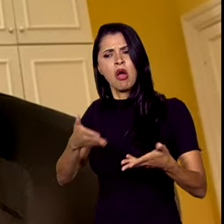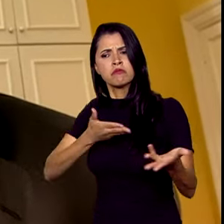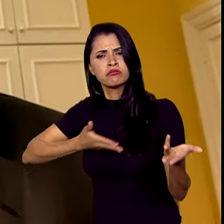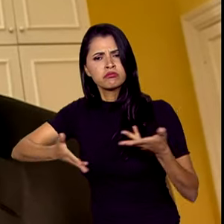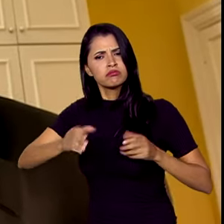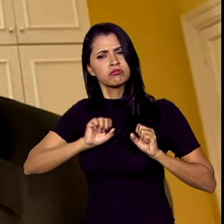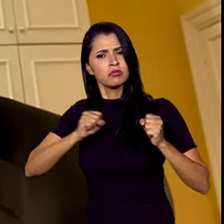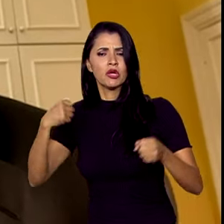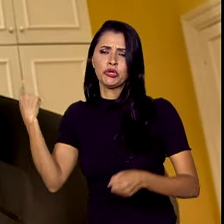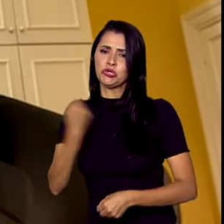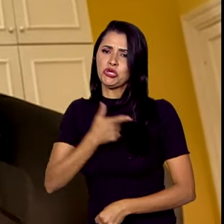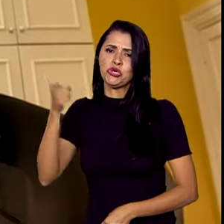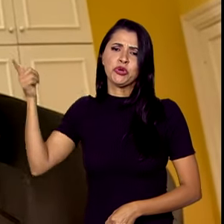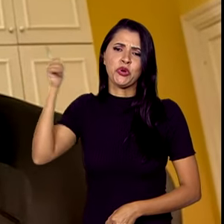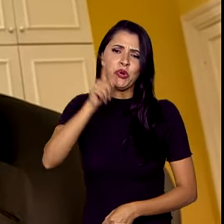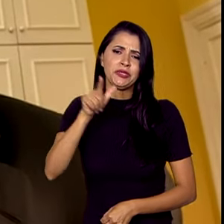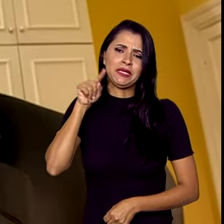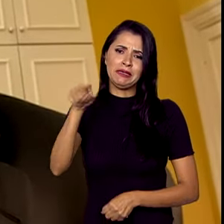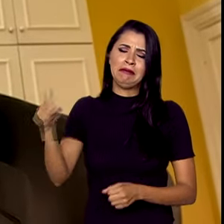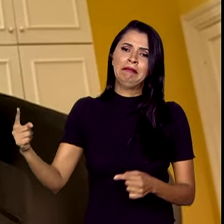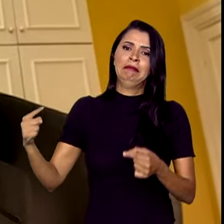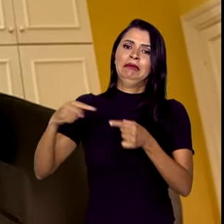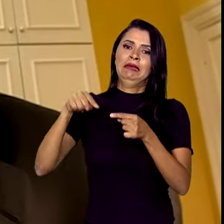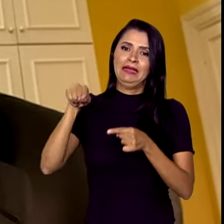que nós conseguíssemos alcançar esse excelente resultado.